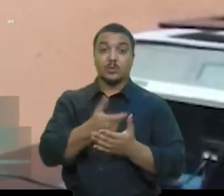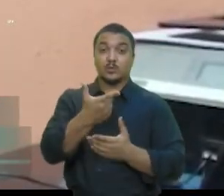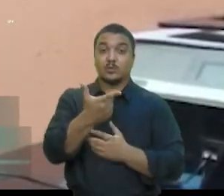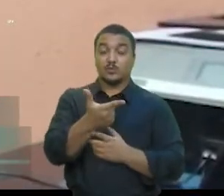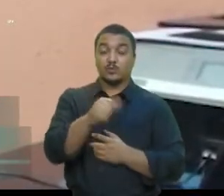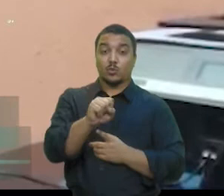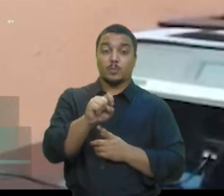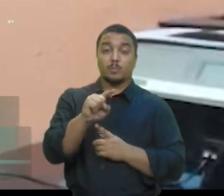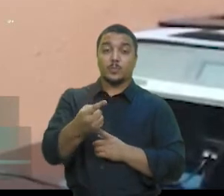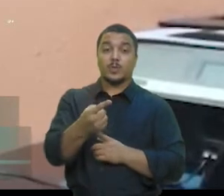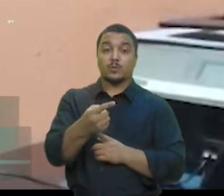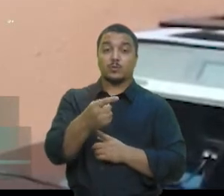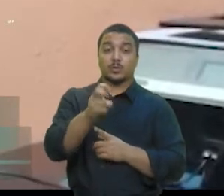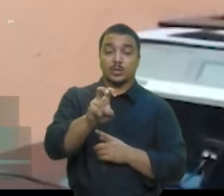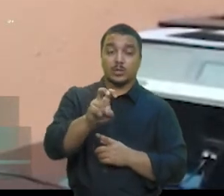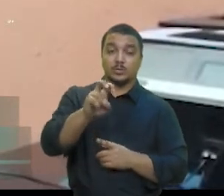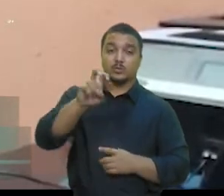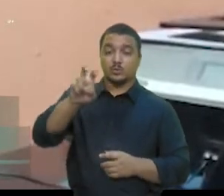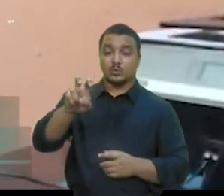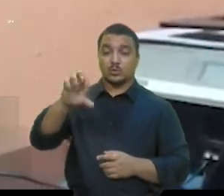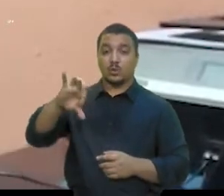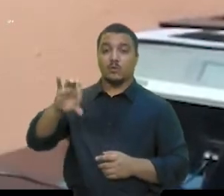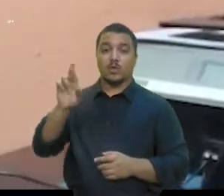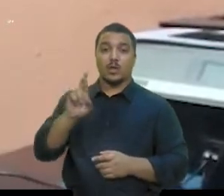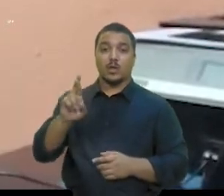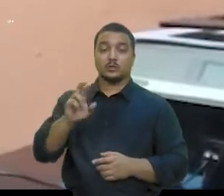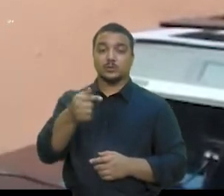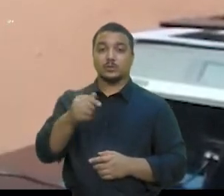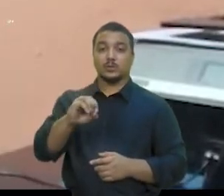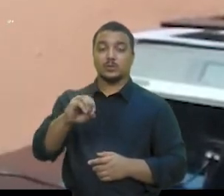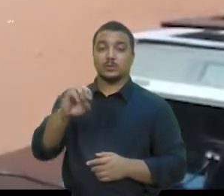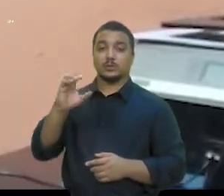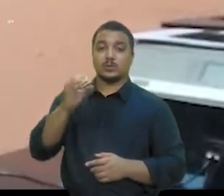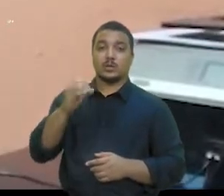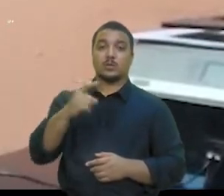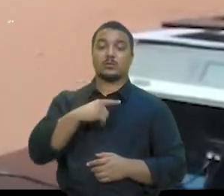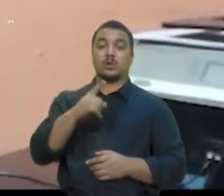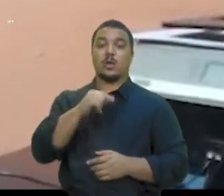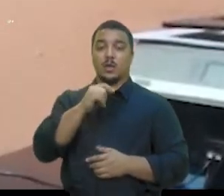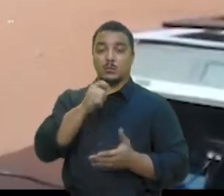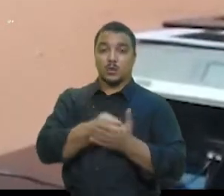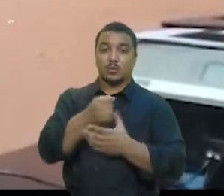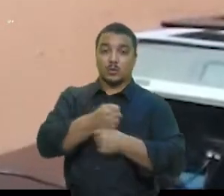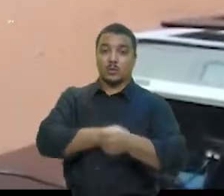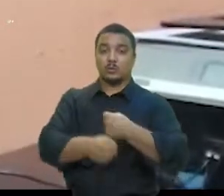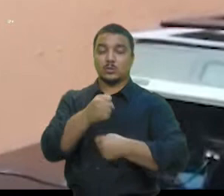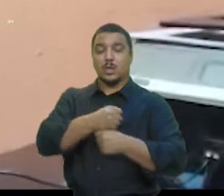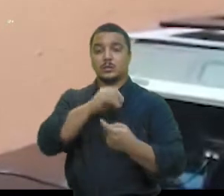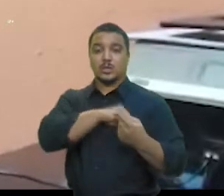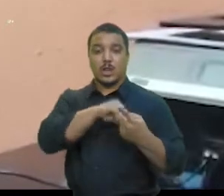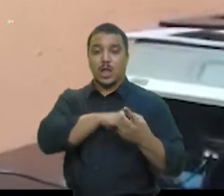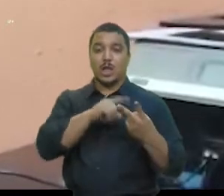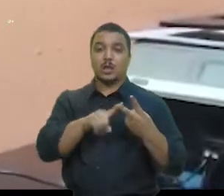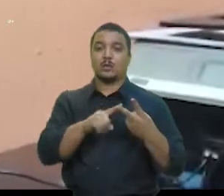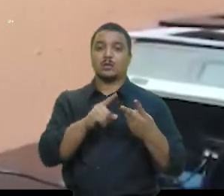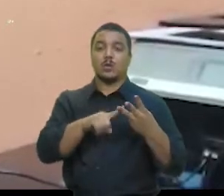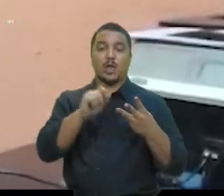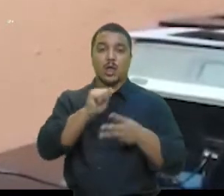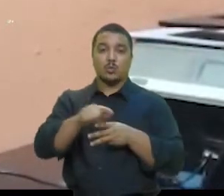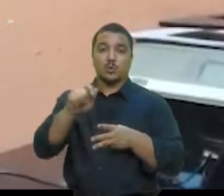.559,70 de renda tributável no ano passado, como salário, aluguéis,